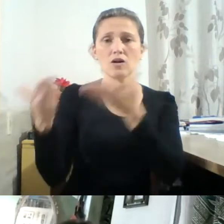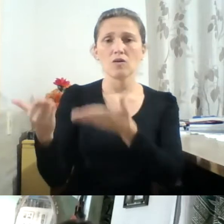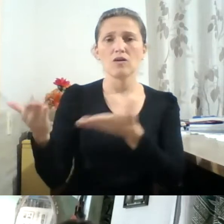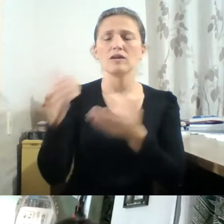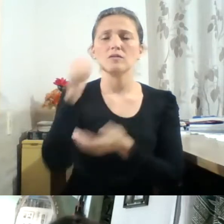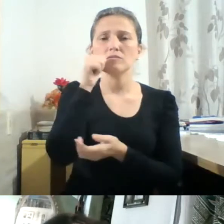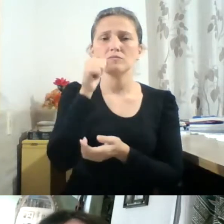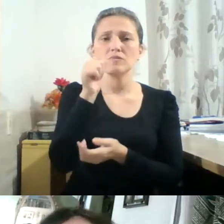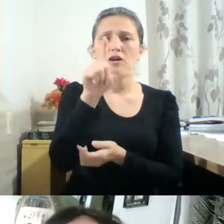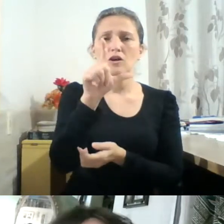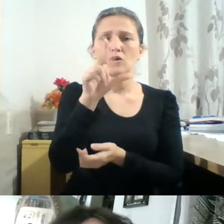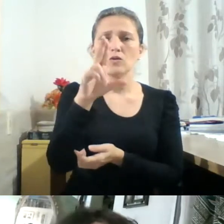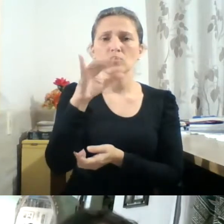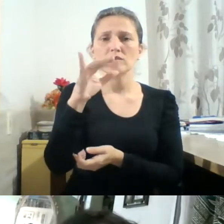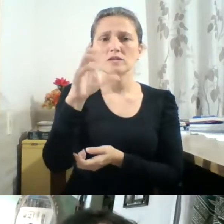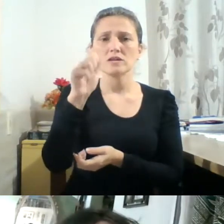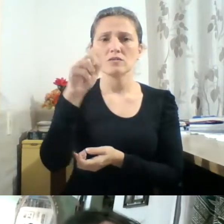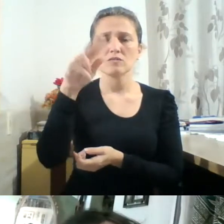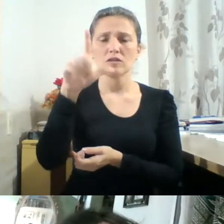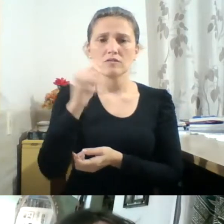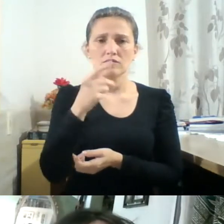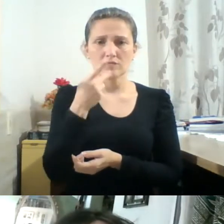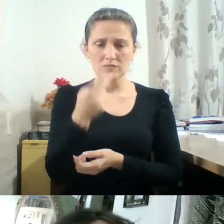que tenhamos uma belíssima palestra.